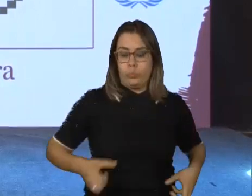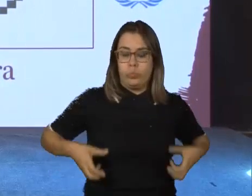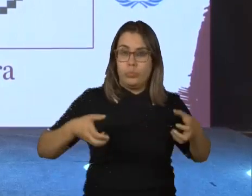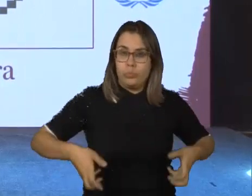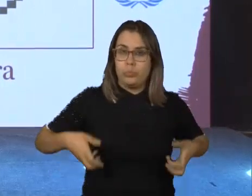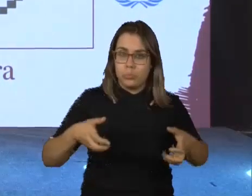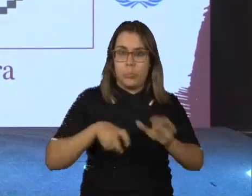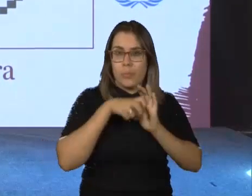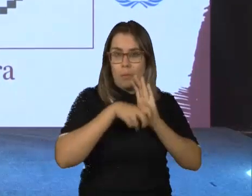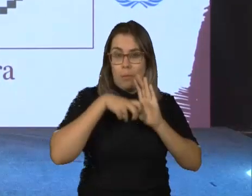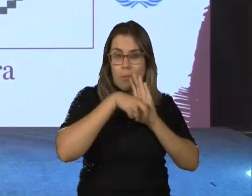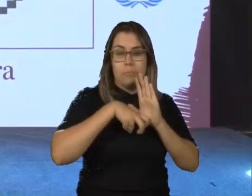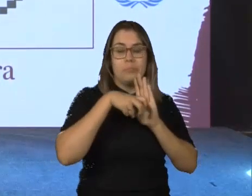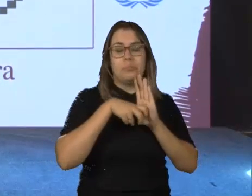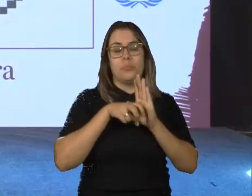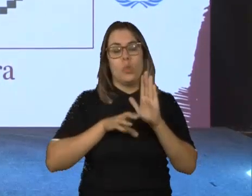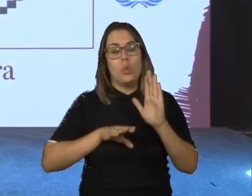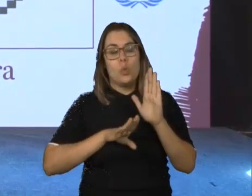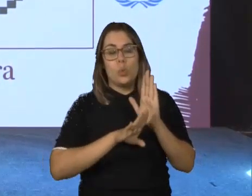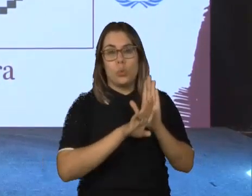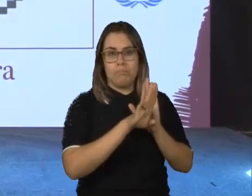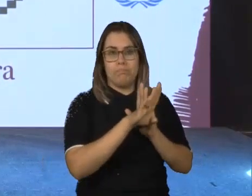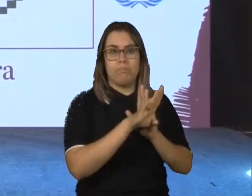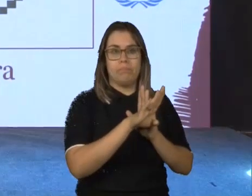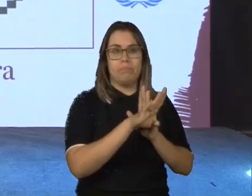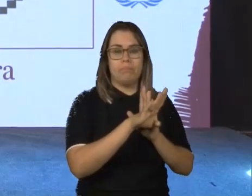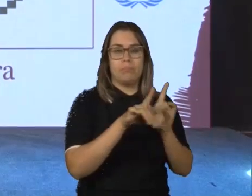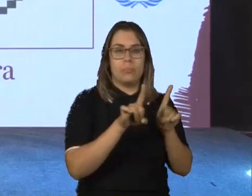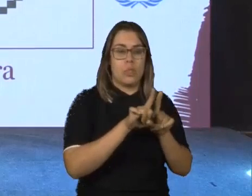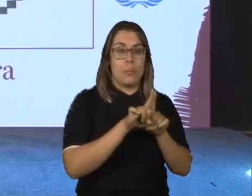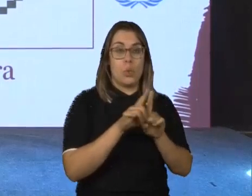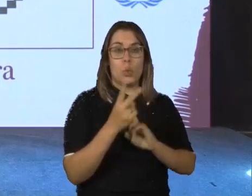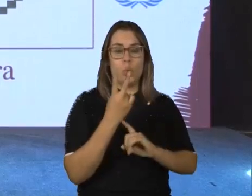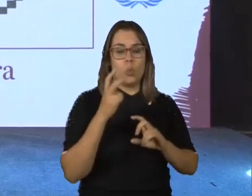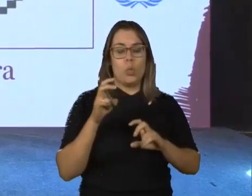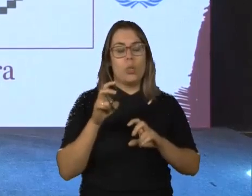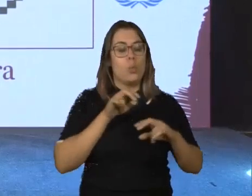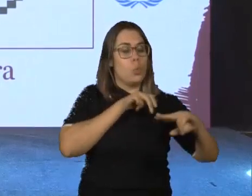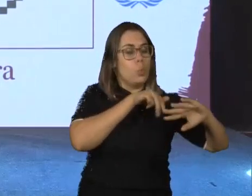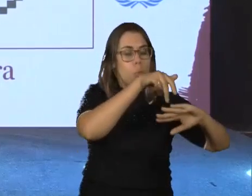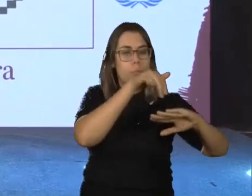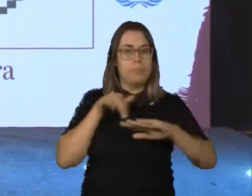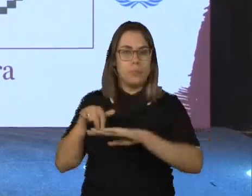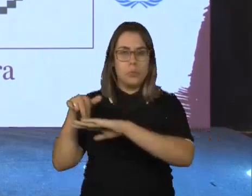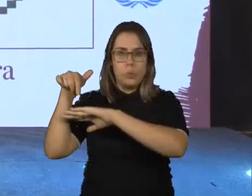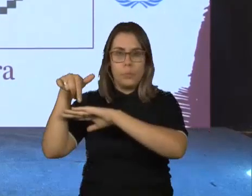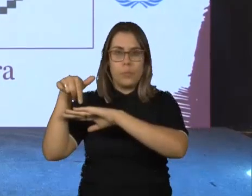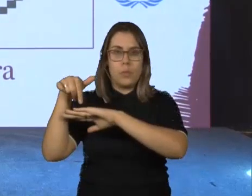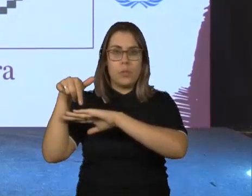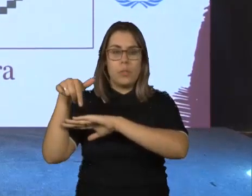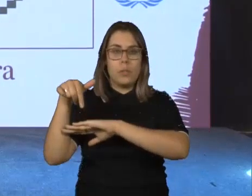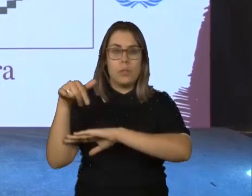na ponta de uma rampa de acesso entre duas escadas. E tenho uma pessoa